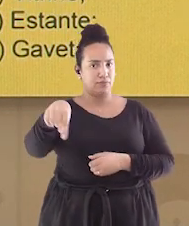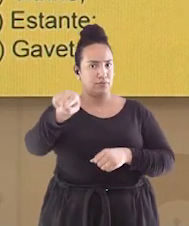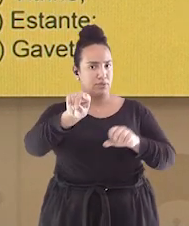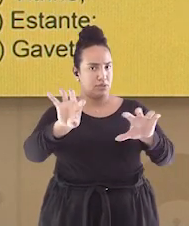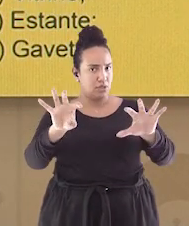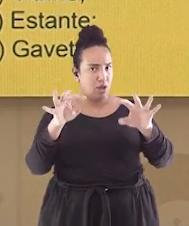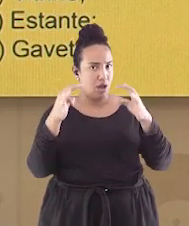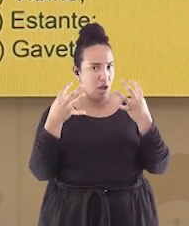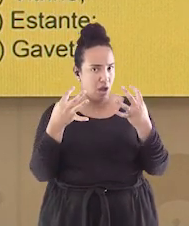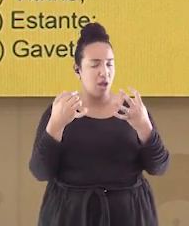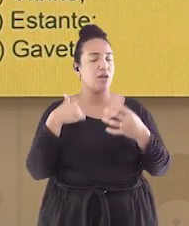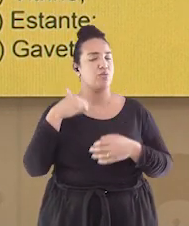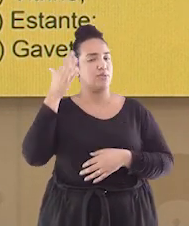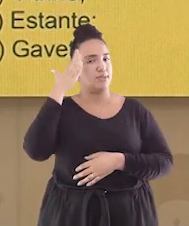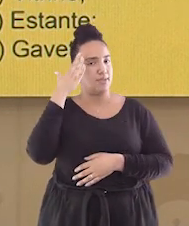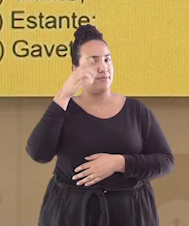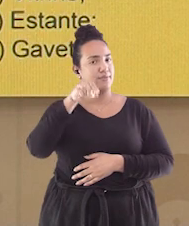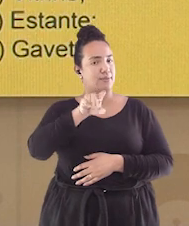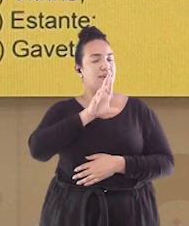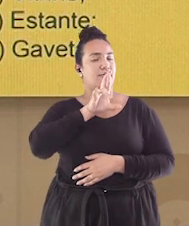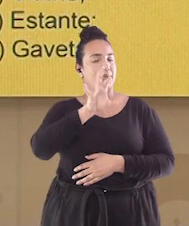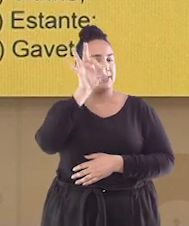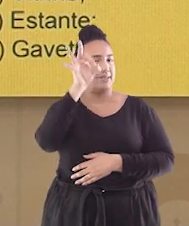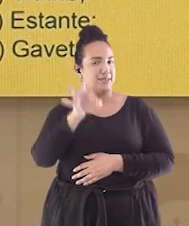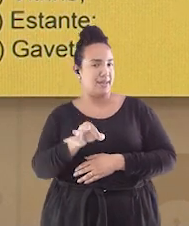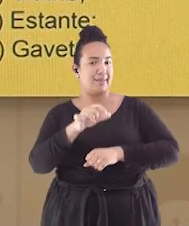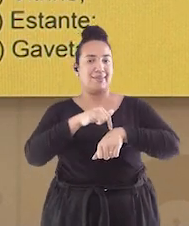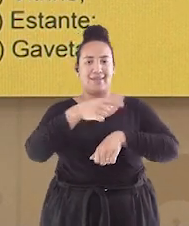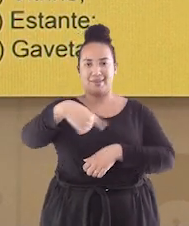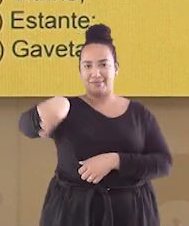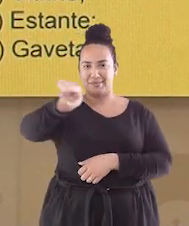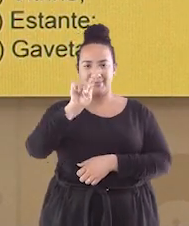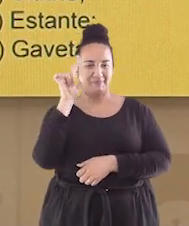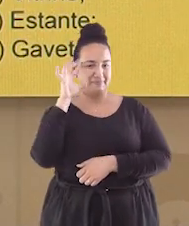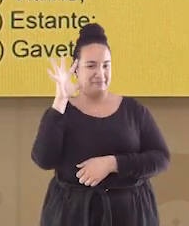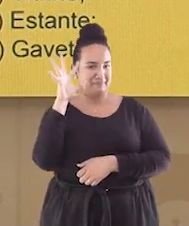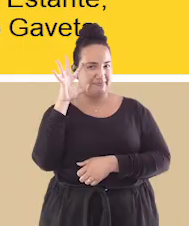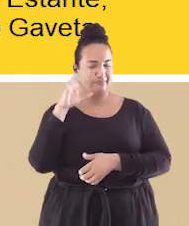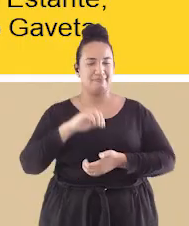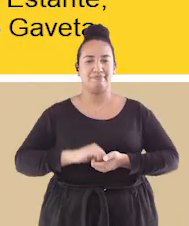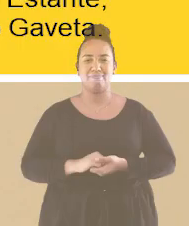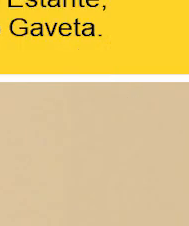atenção na aula, aposto que você vai acertar. Vou dar um tempo para você pensar.